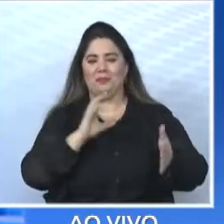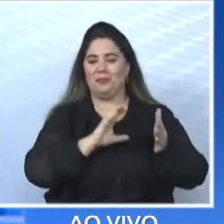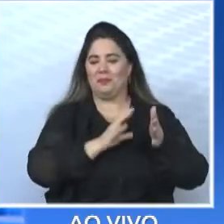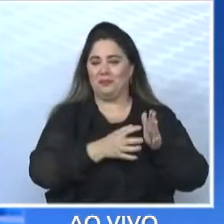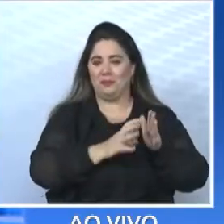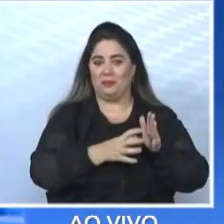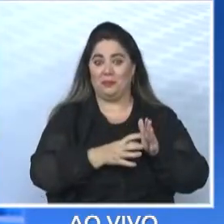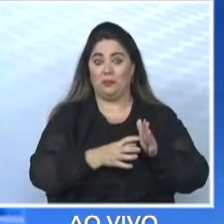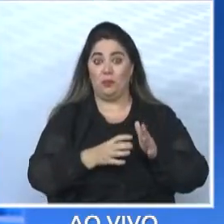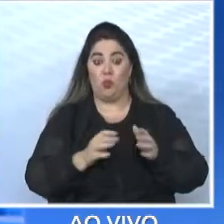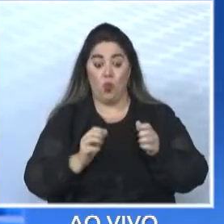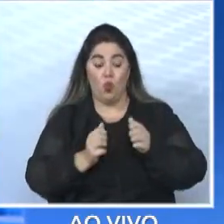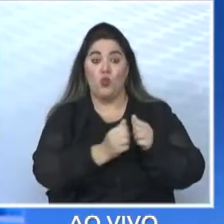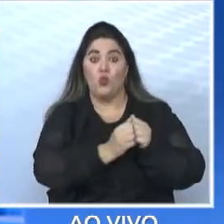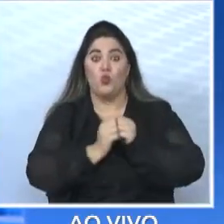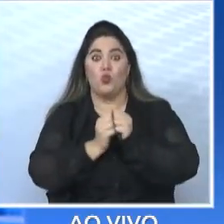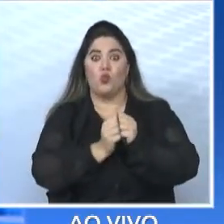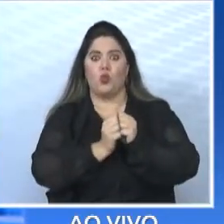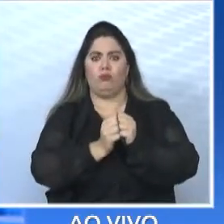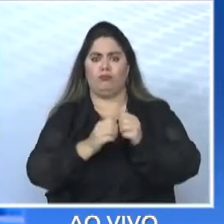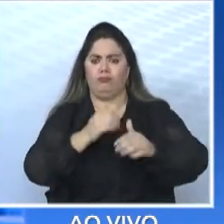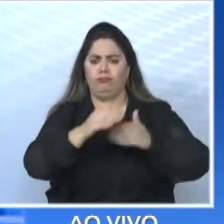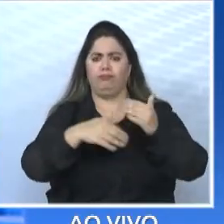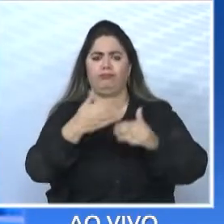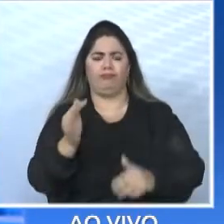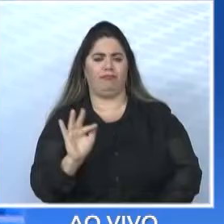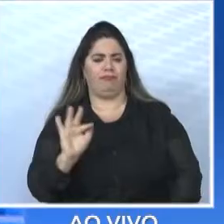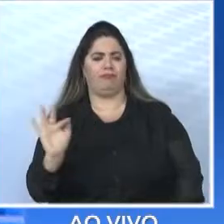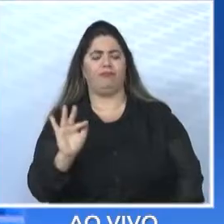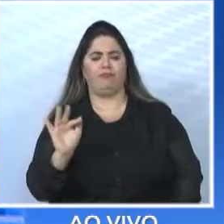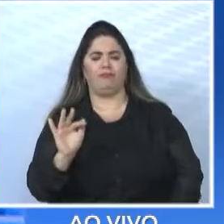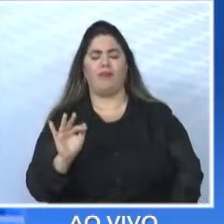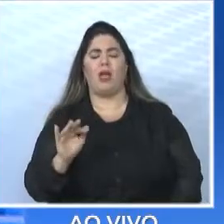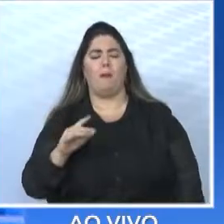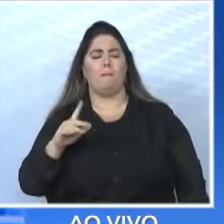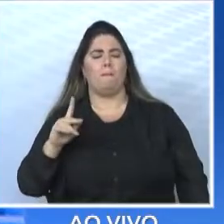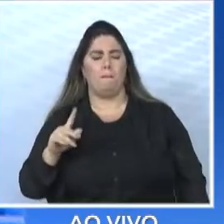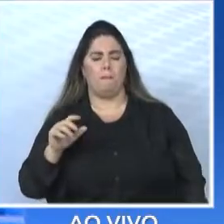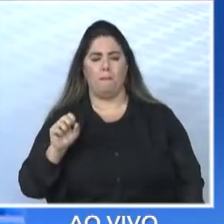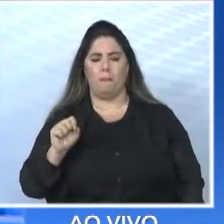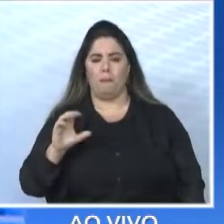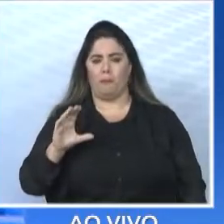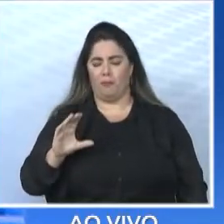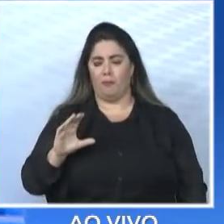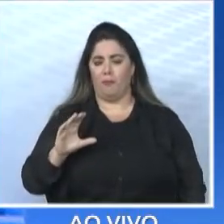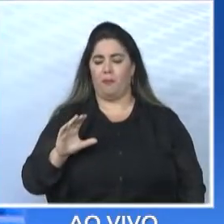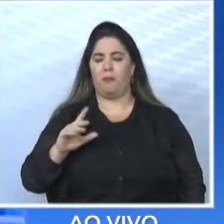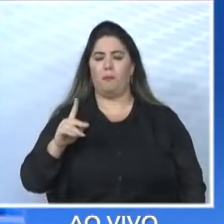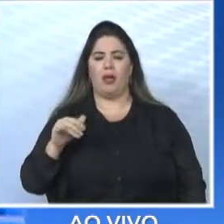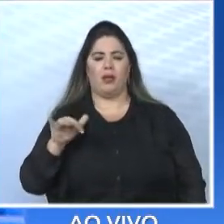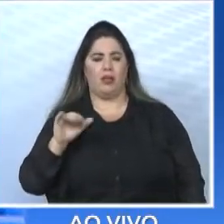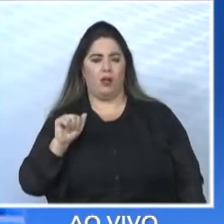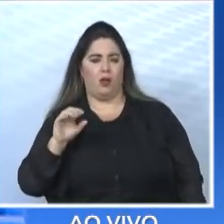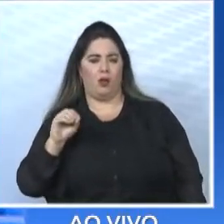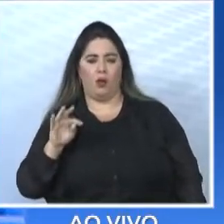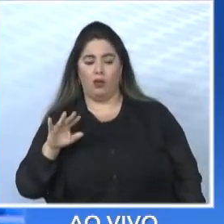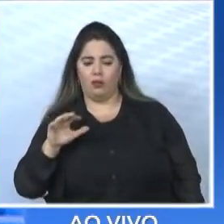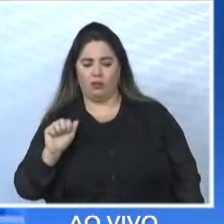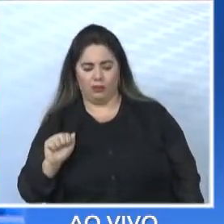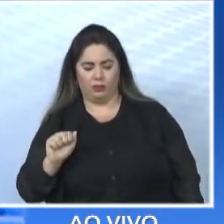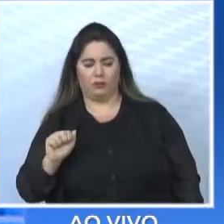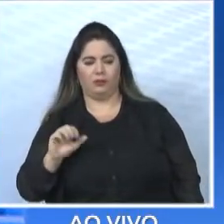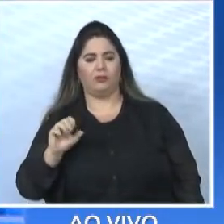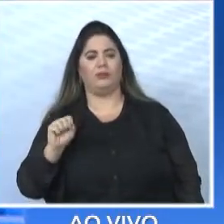Franca tem composição também do PSC, PMN, Avante, Patriota e Solidariedade. No primeiro turno,